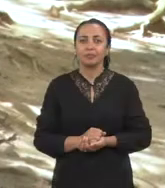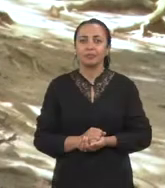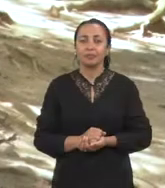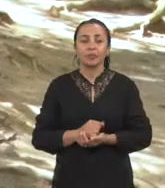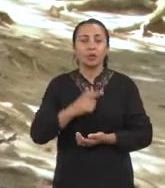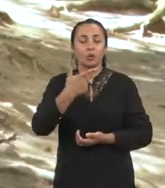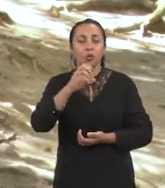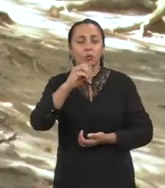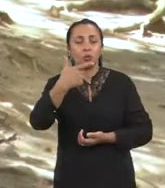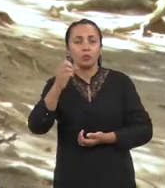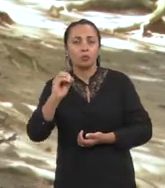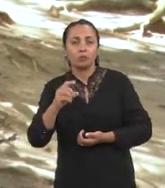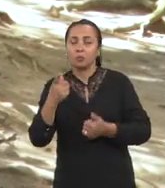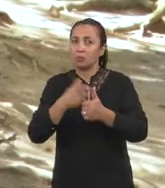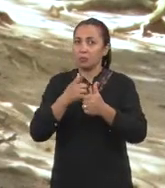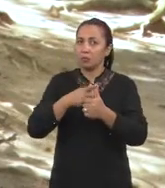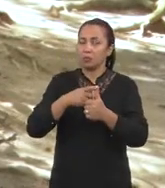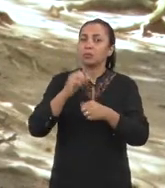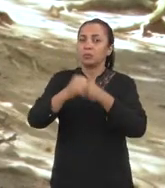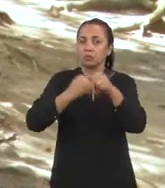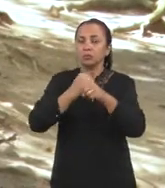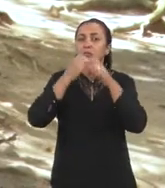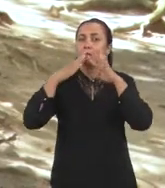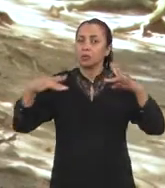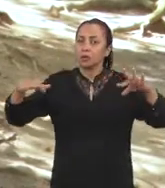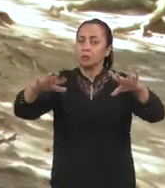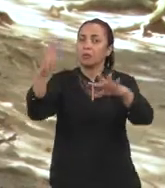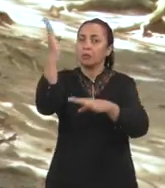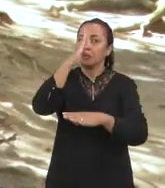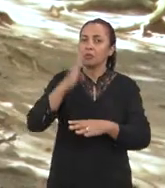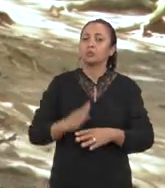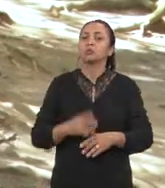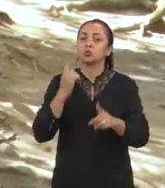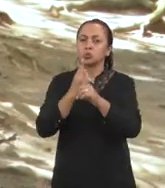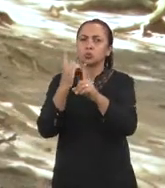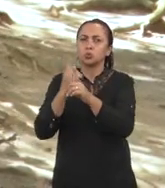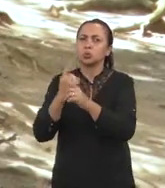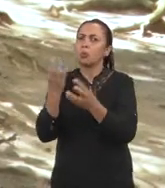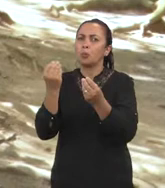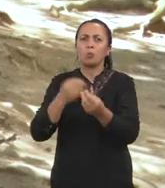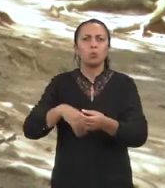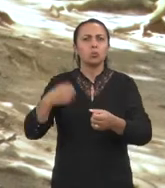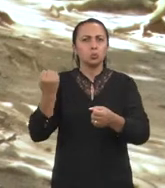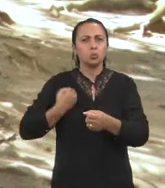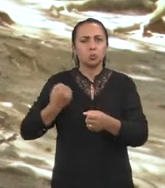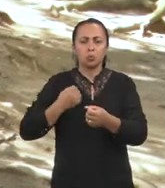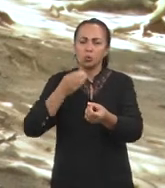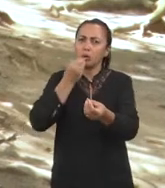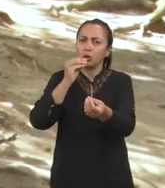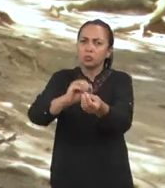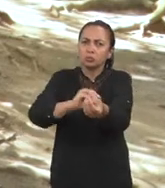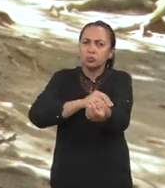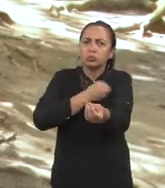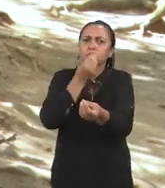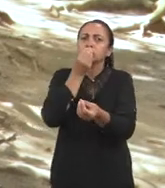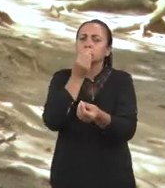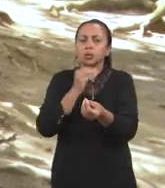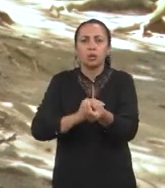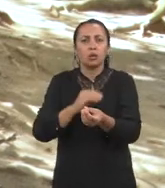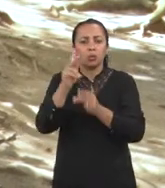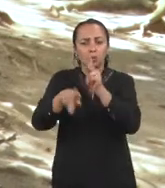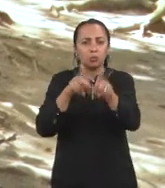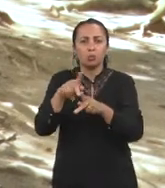Em 2020, primeiro ano pandêmico no Brasil, a identificação de novos casos de rancenias caiu 41,4% na